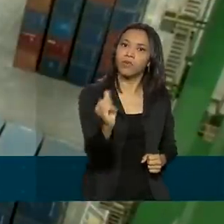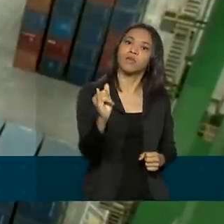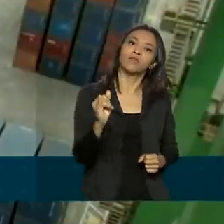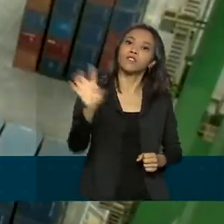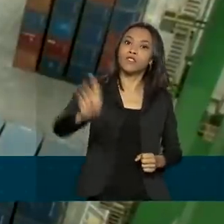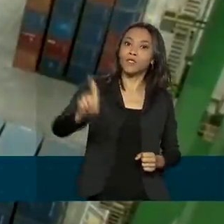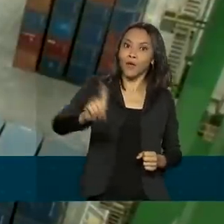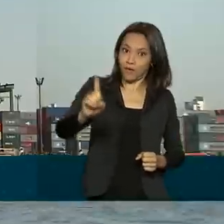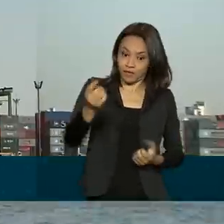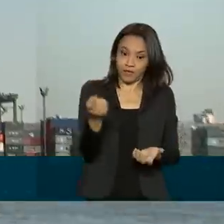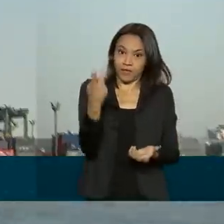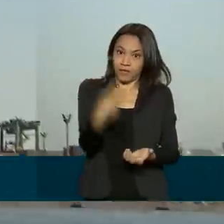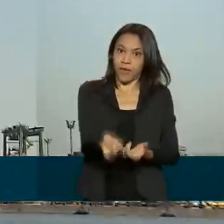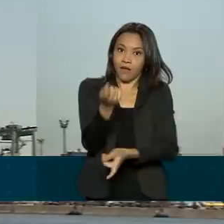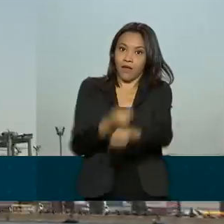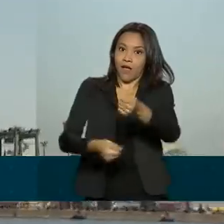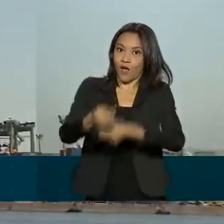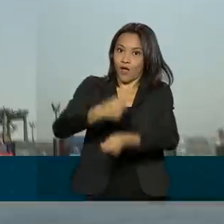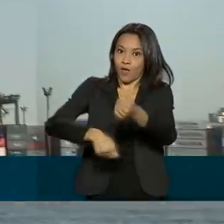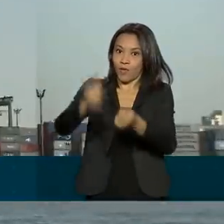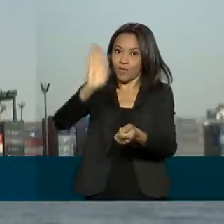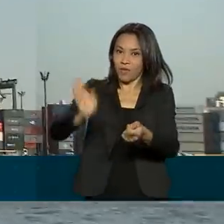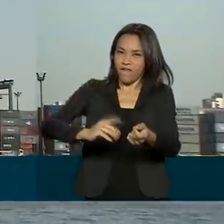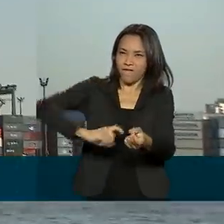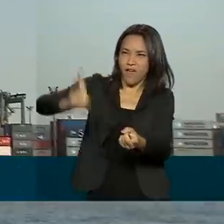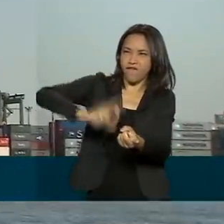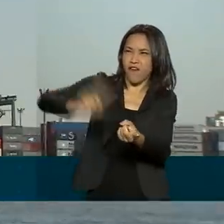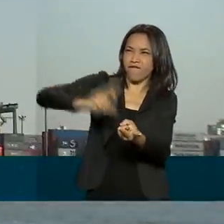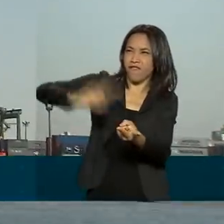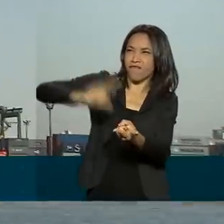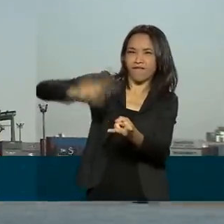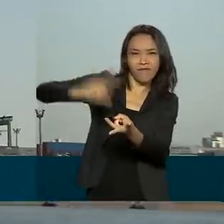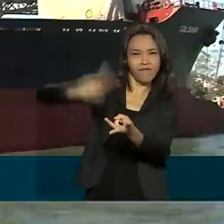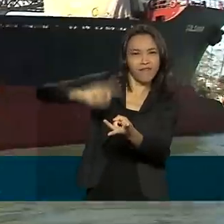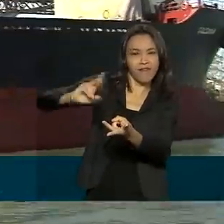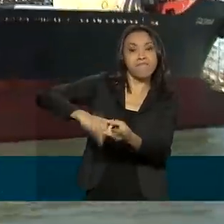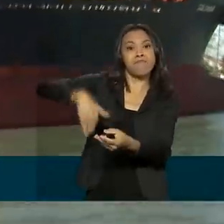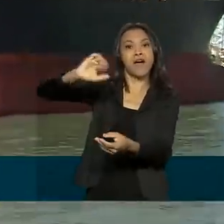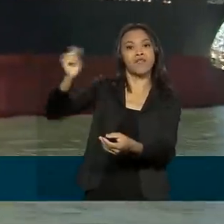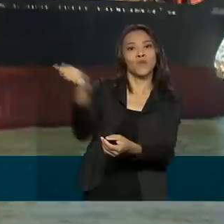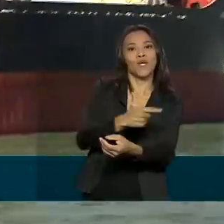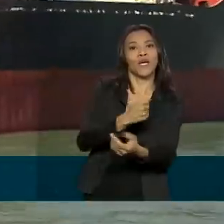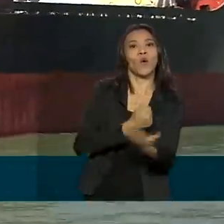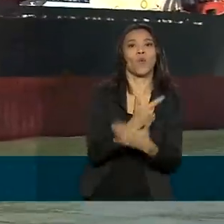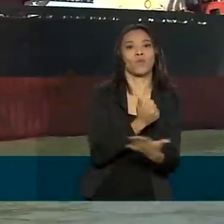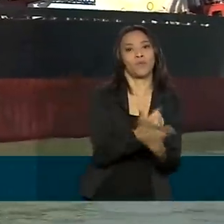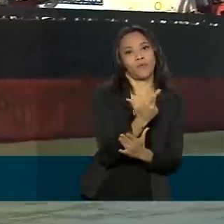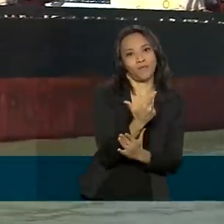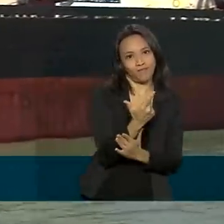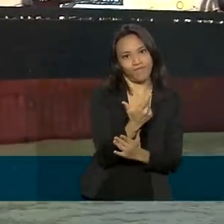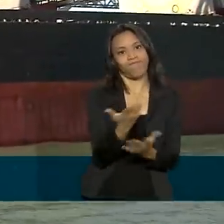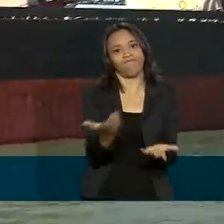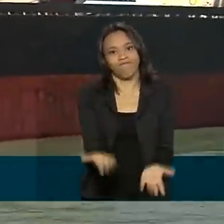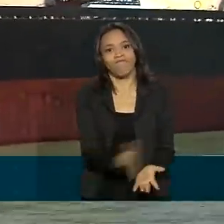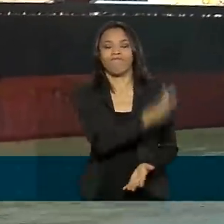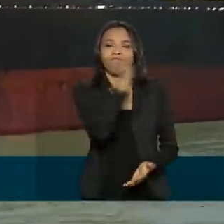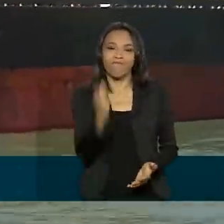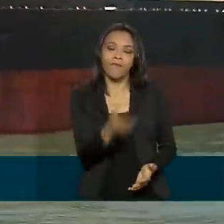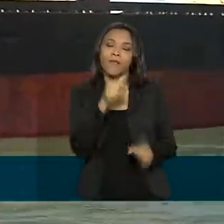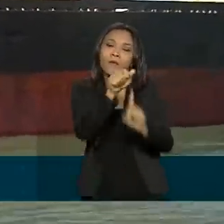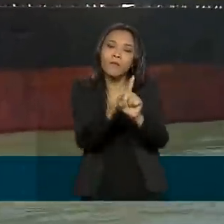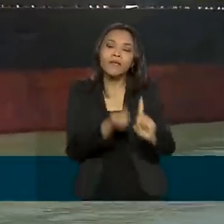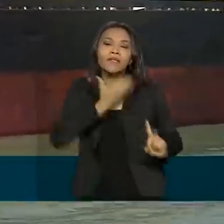para a economia brasileira, que vendeu mais do que comprou do exterior no período. Em dezembro, houve